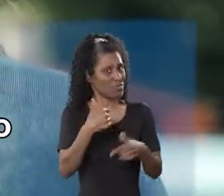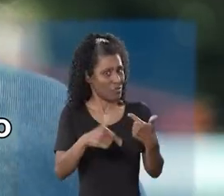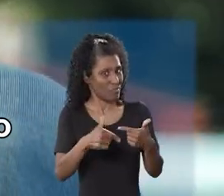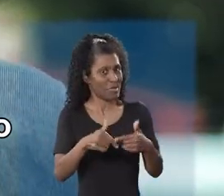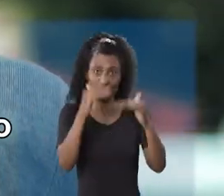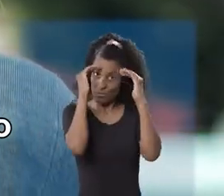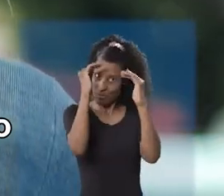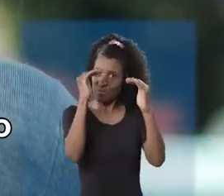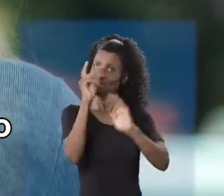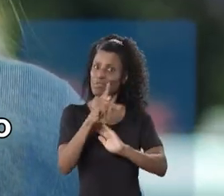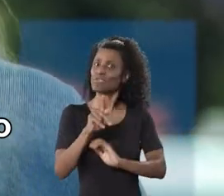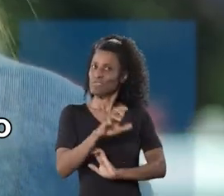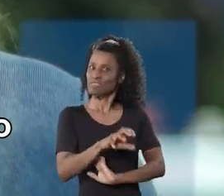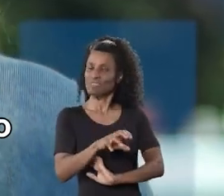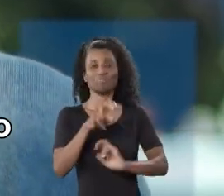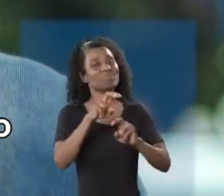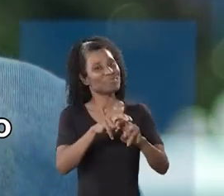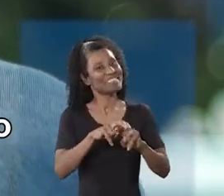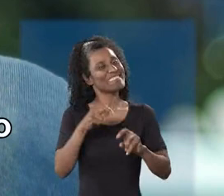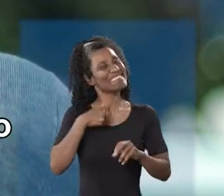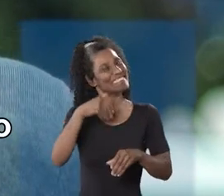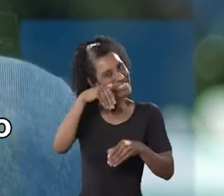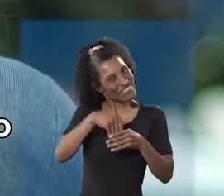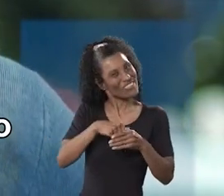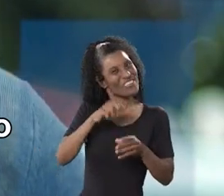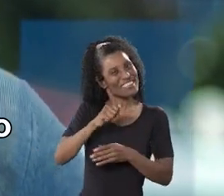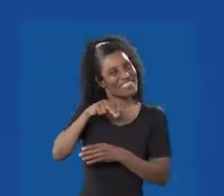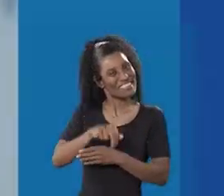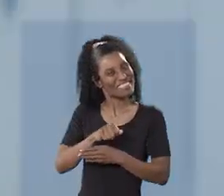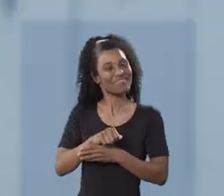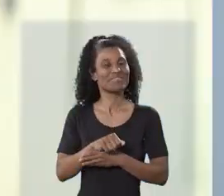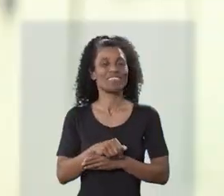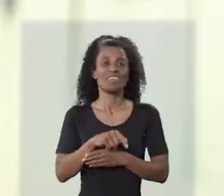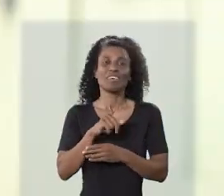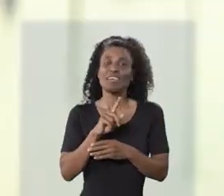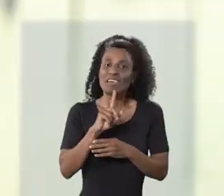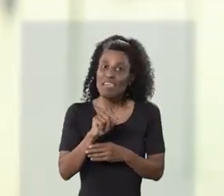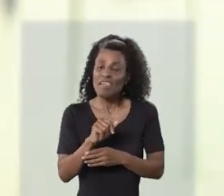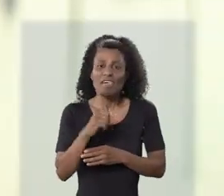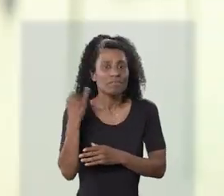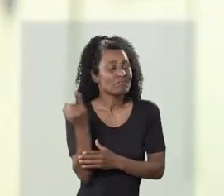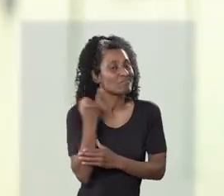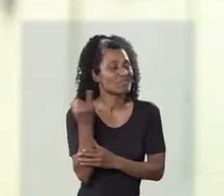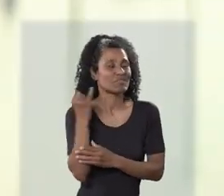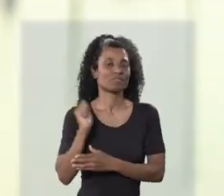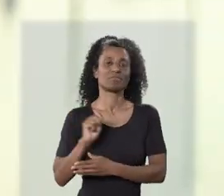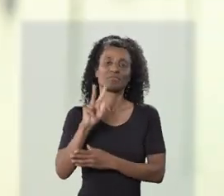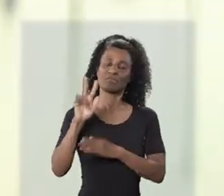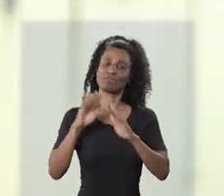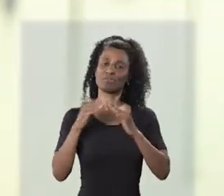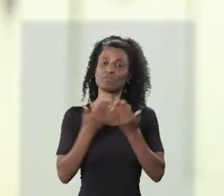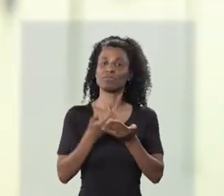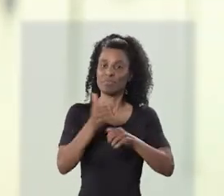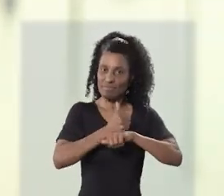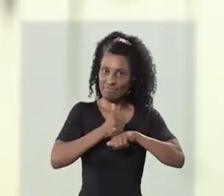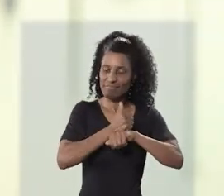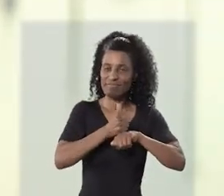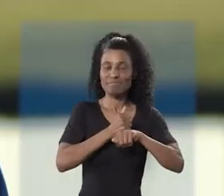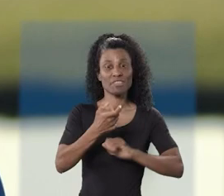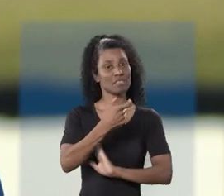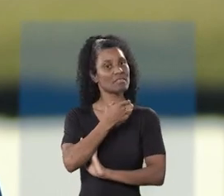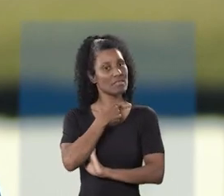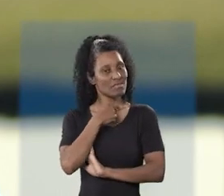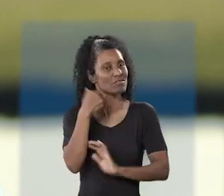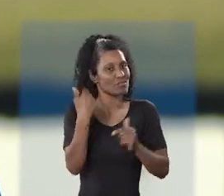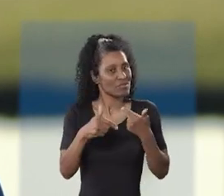Então, respeito ao professor é isso. E por isso, eu vou da Ana Amélia. É essencial valorizar as escolas profissionalizantes,